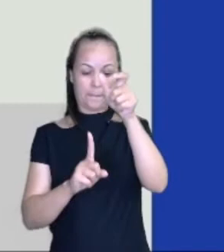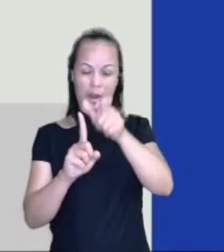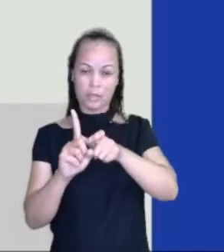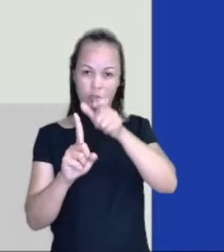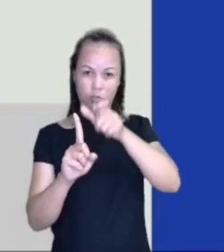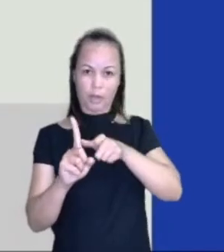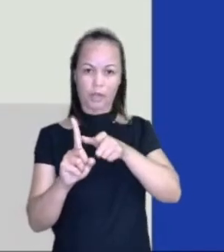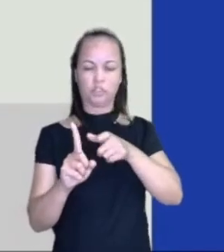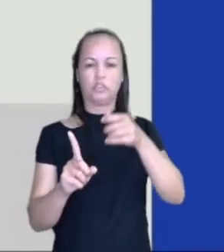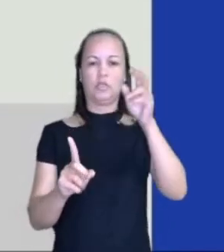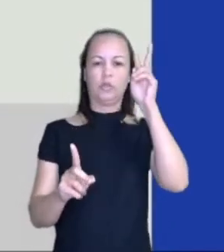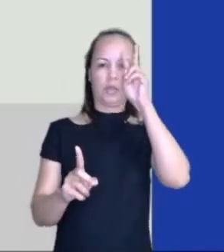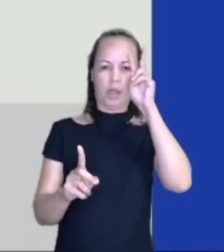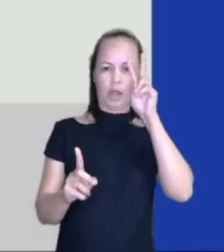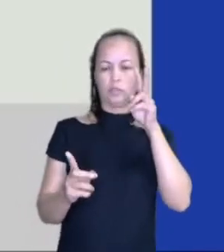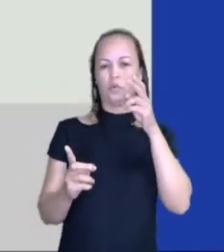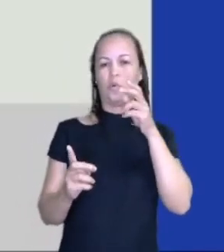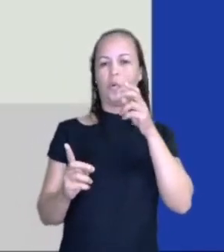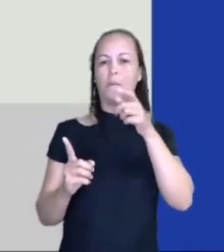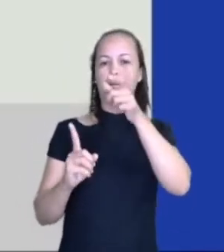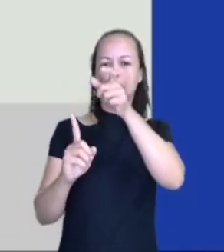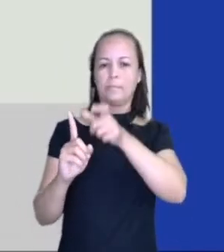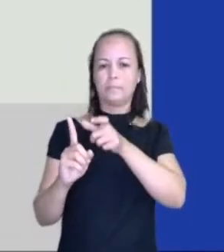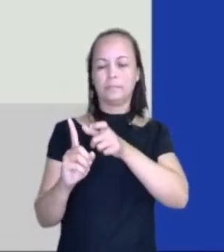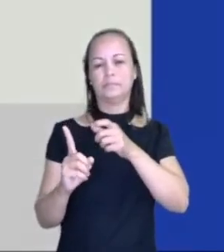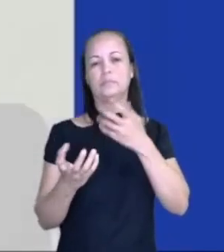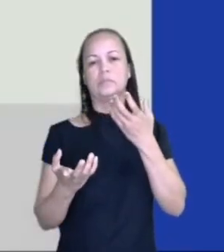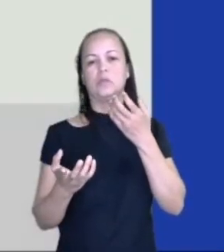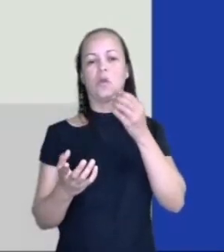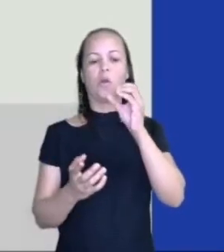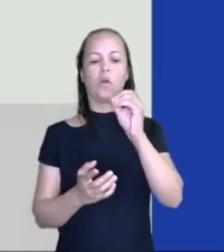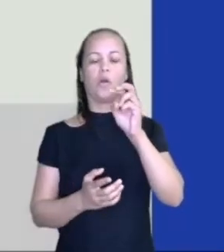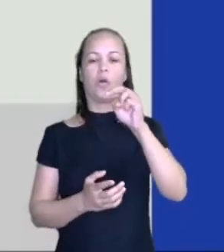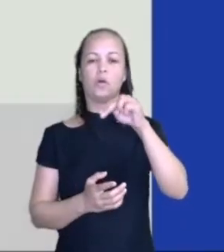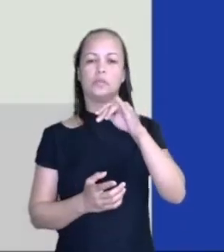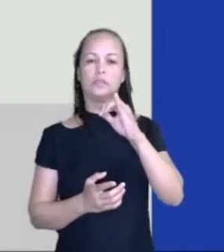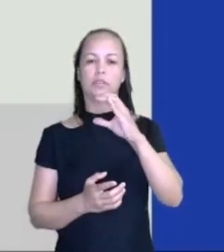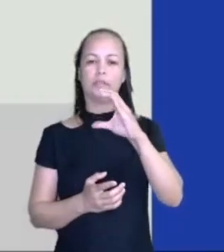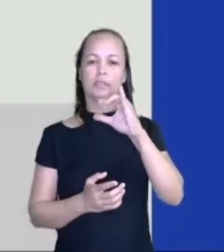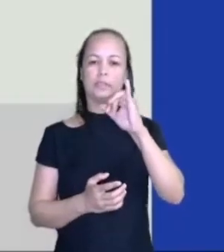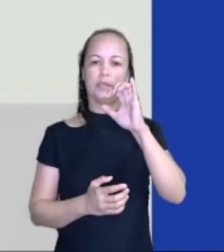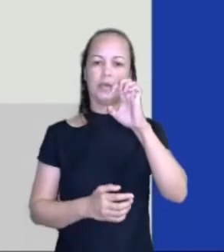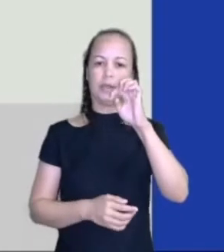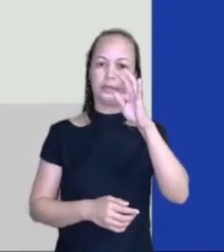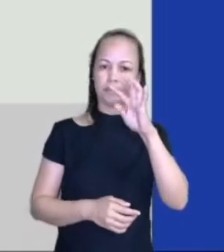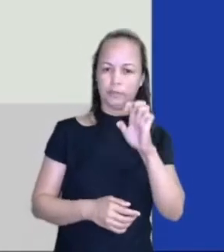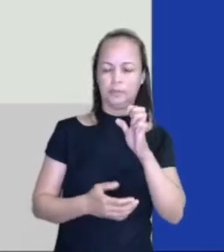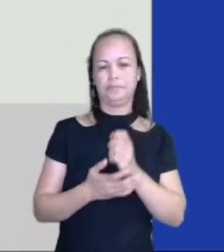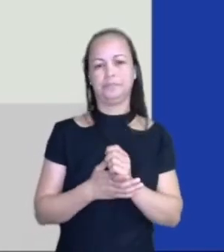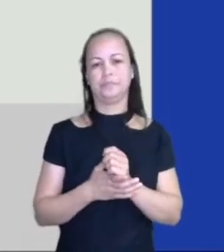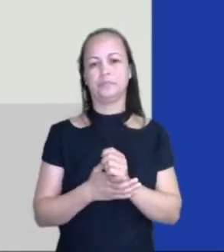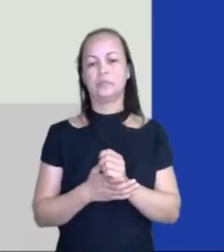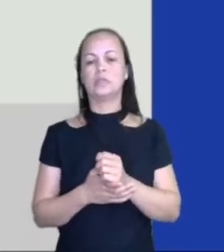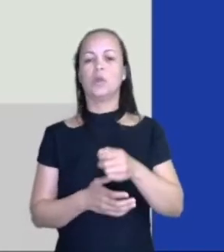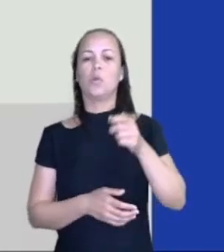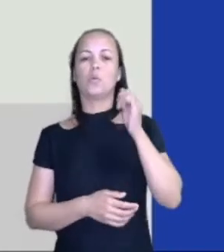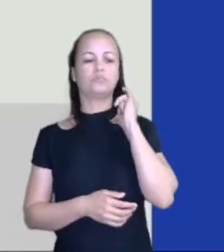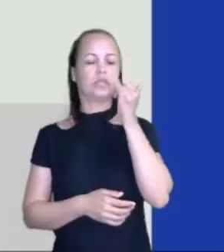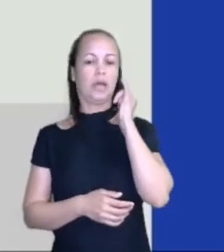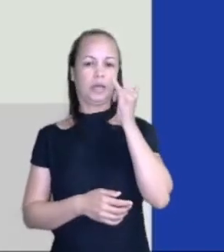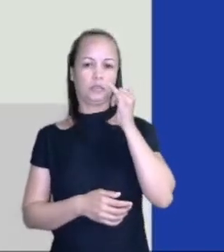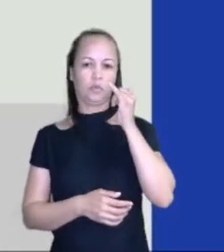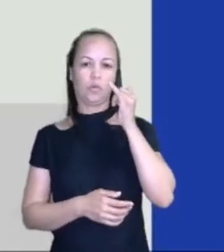onisciente. Vamos saber um pouquinho deles? Então, narrador personagem. O narrador